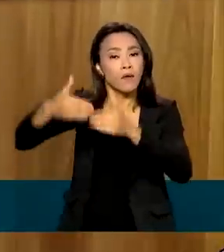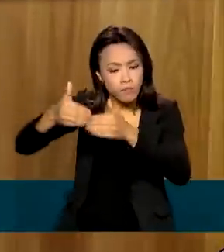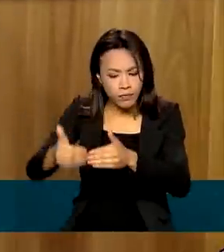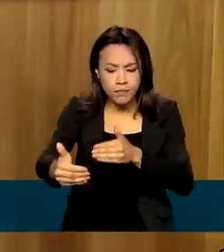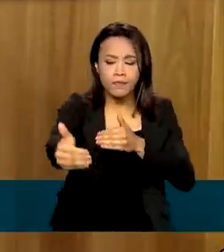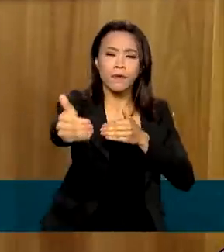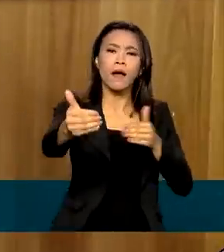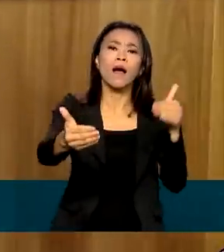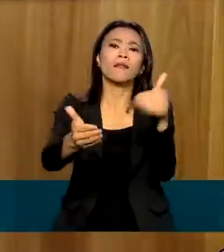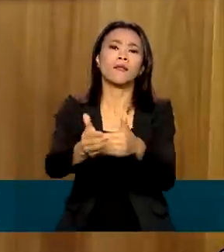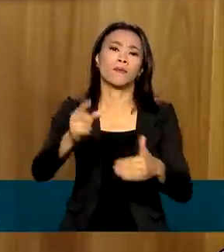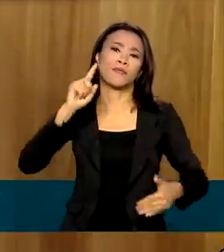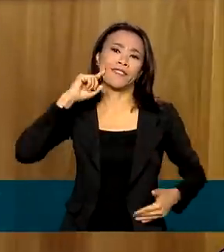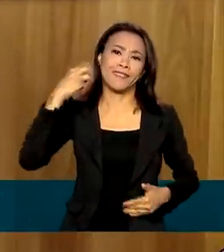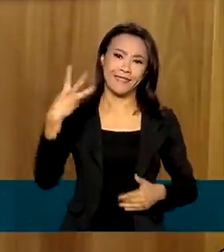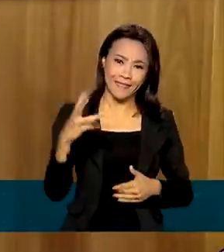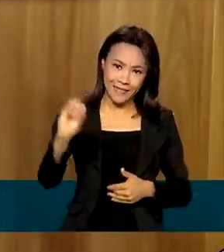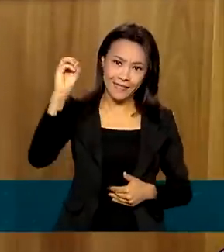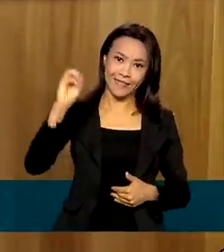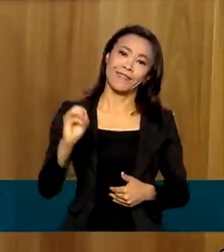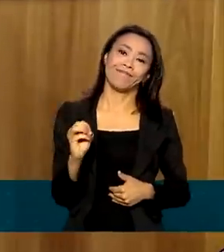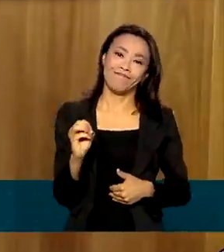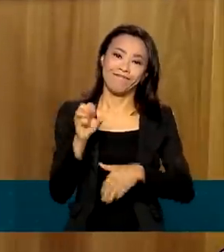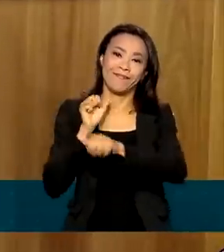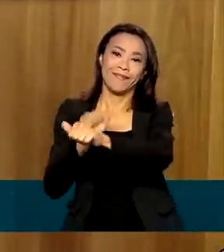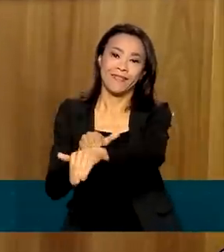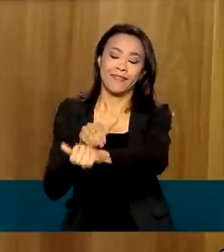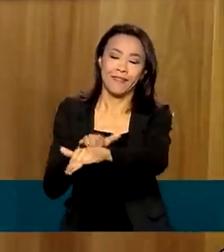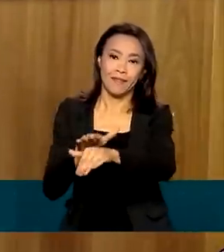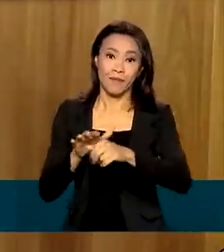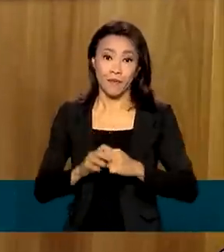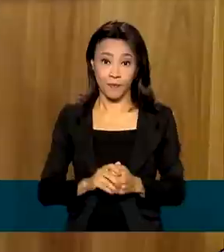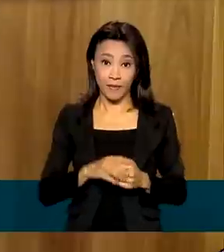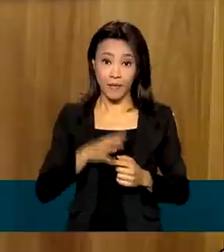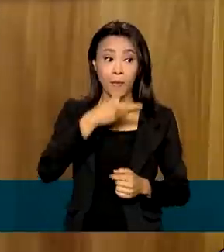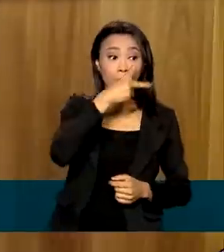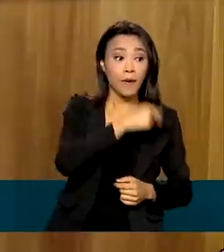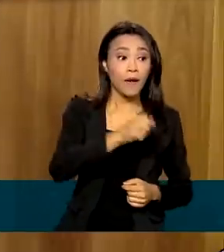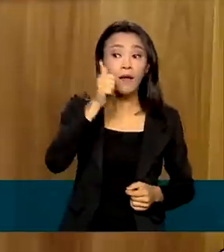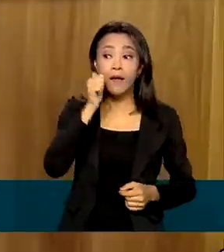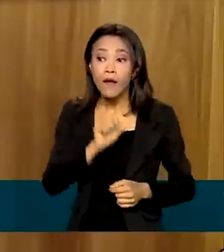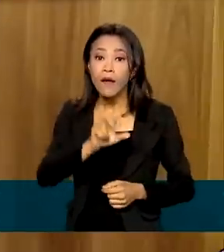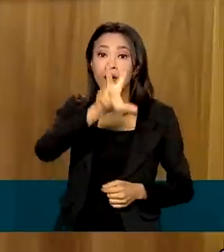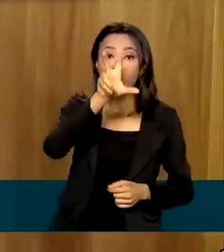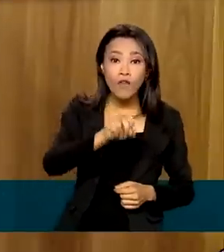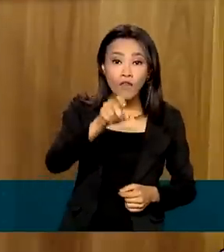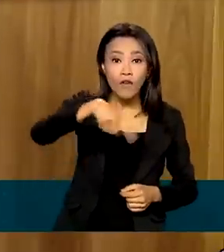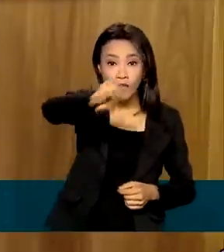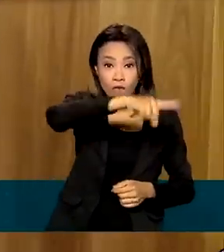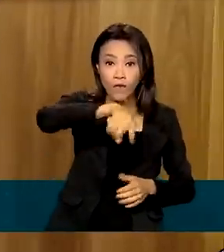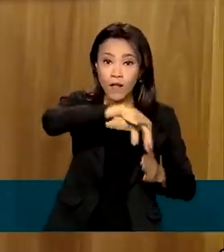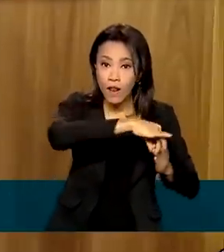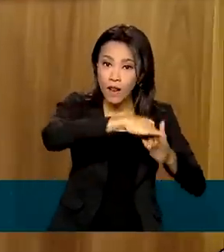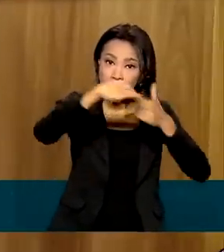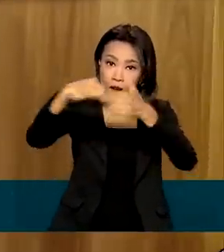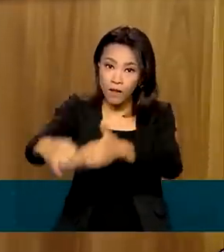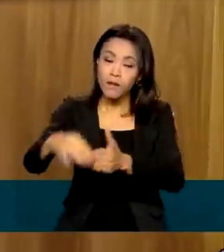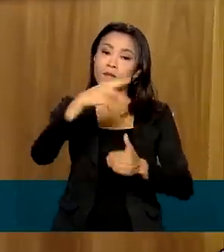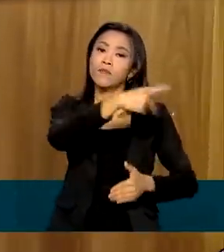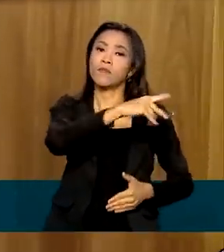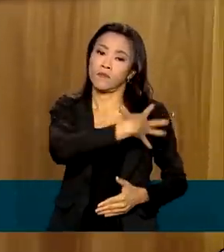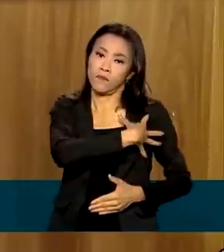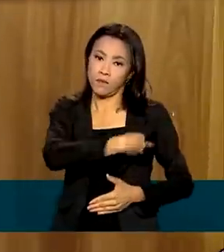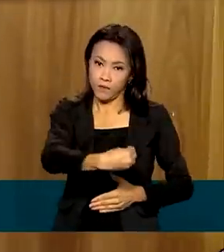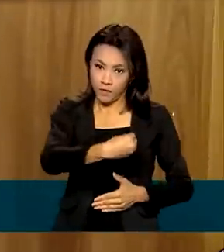30 de setembro. Ou seja, pai, mãe, avós, levem seus filhos para a